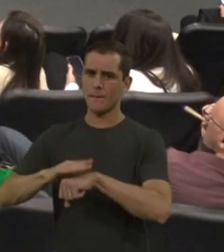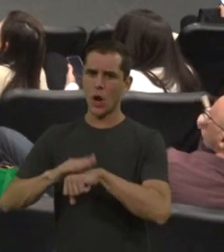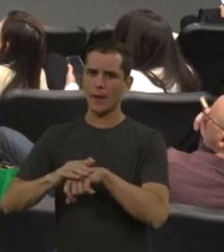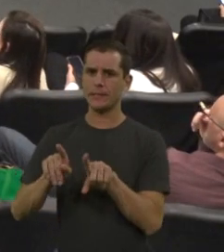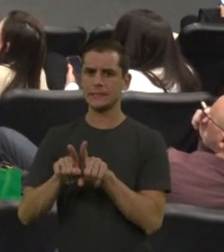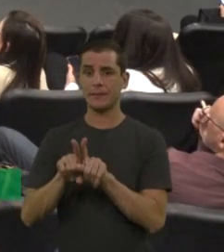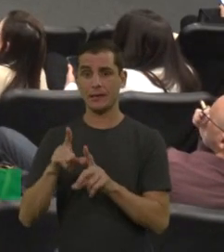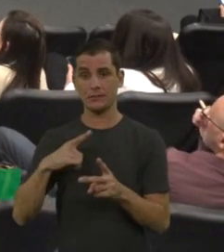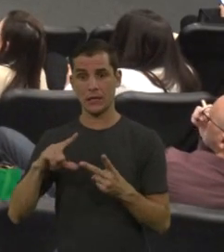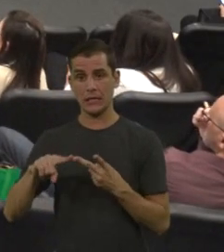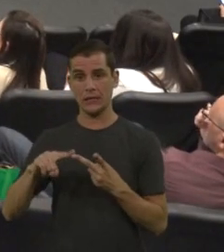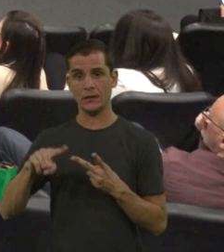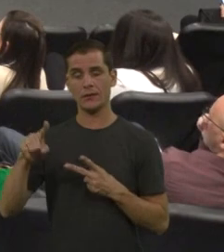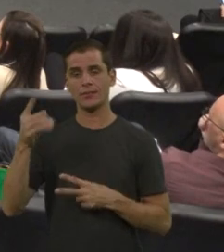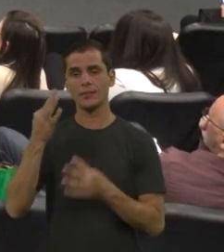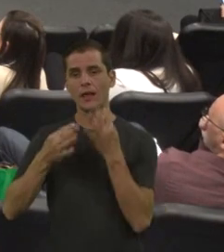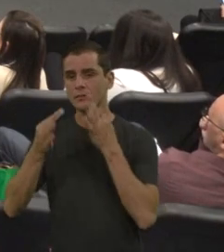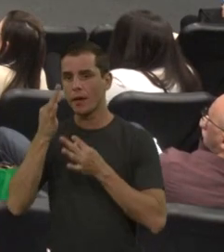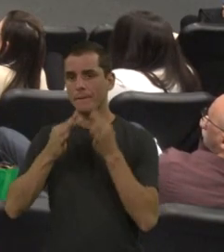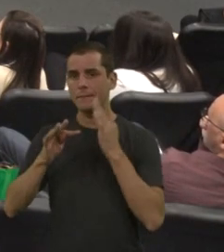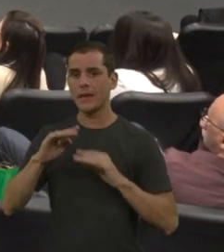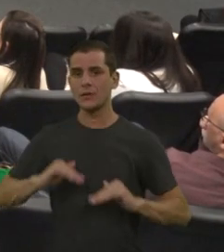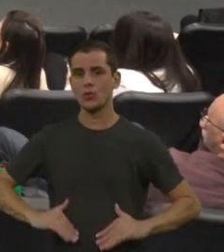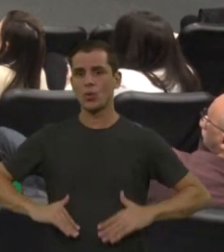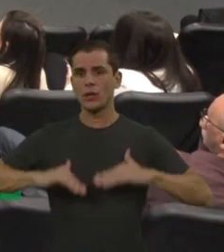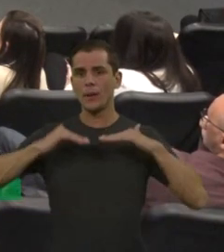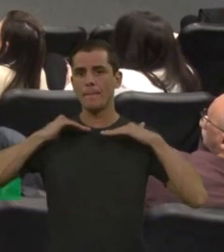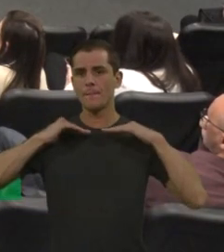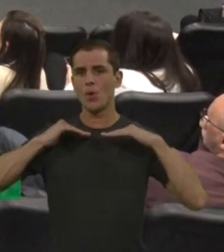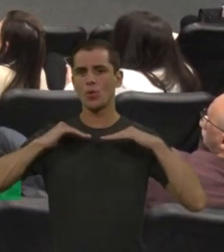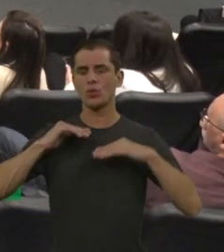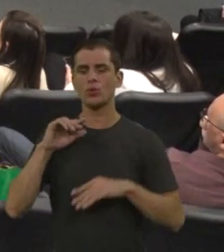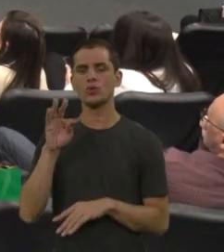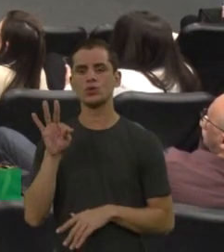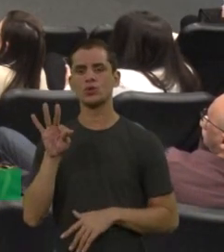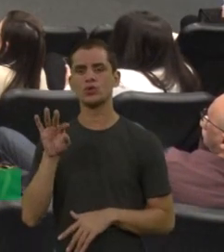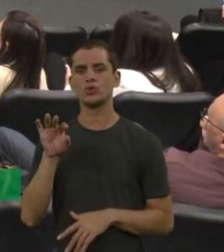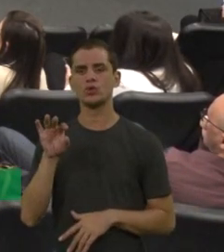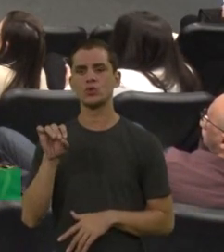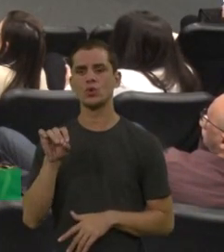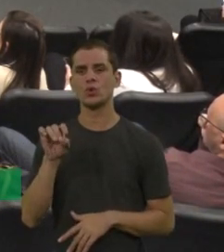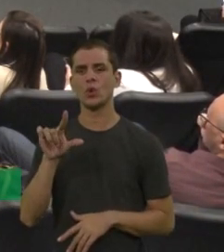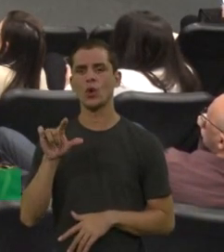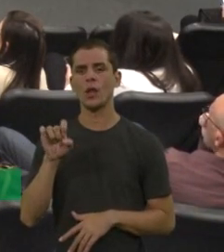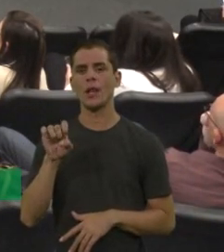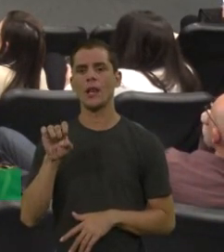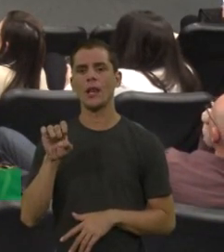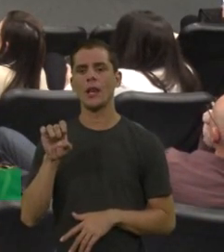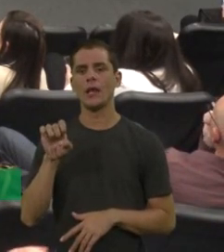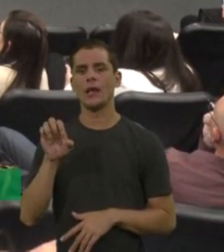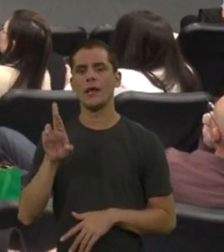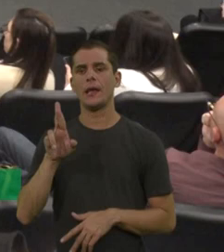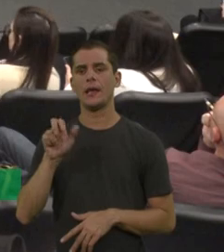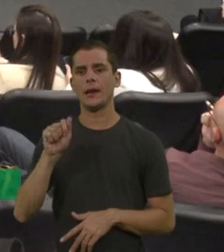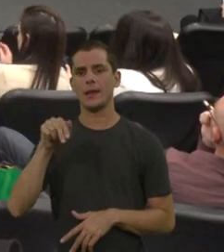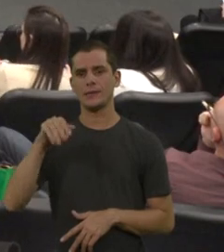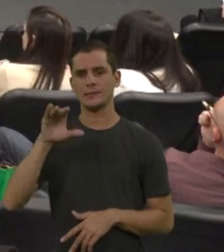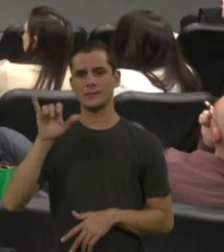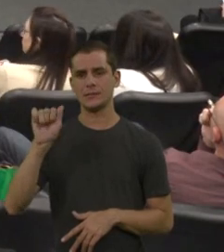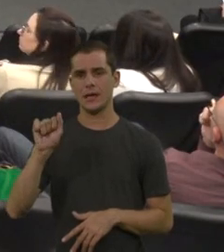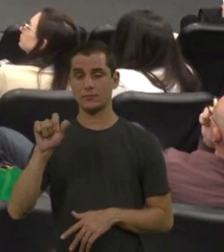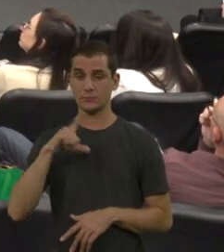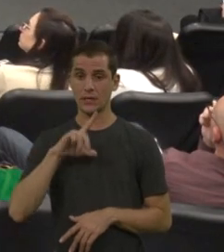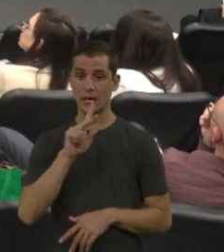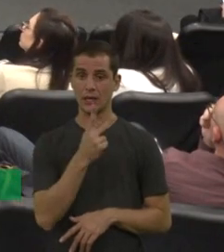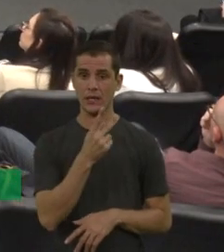alguns casos, que desenvolve inibidor contra o próprio tratamento. É uma característica da hemofilia A, que alguns pacientes, com